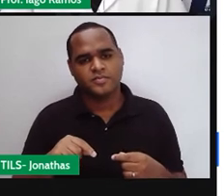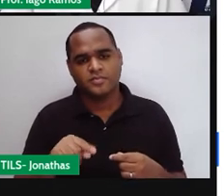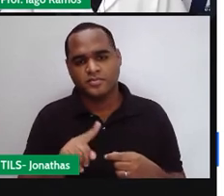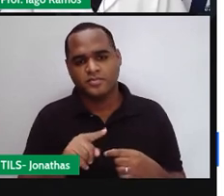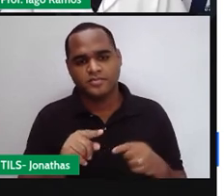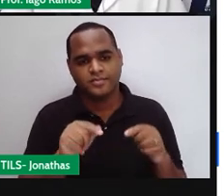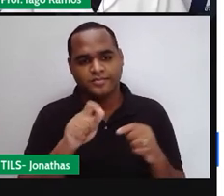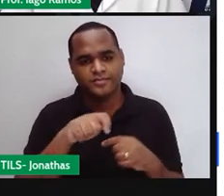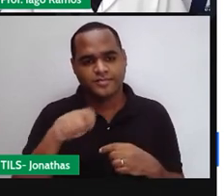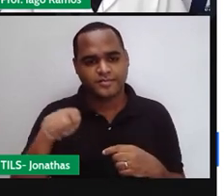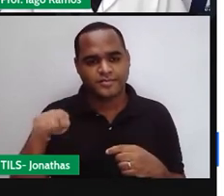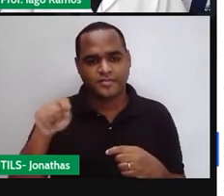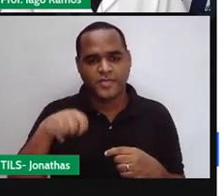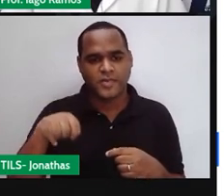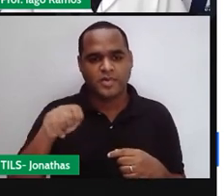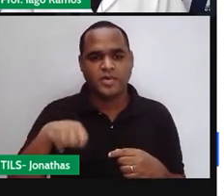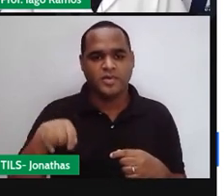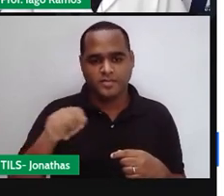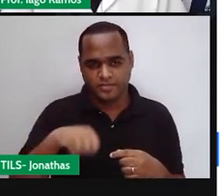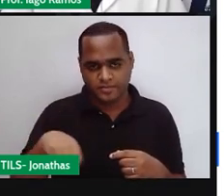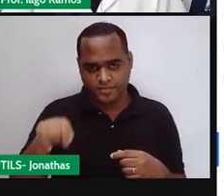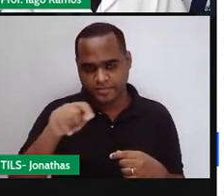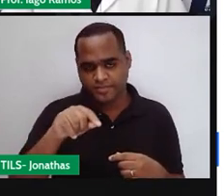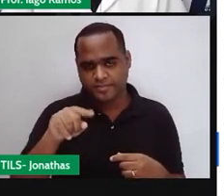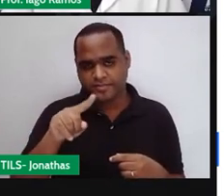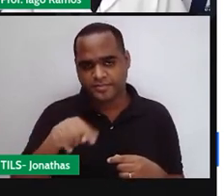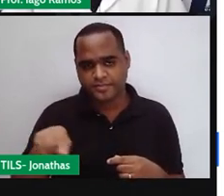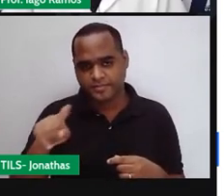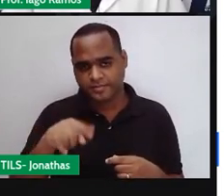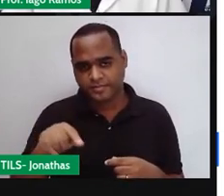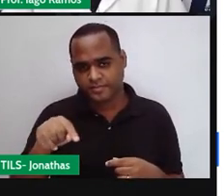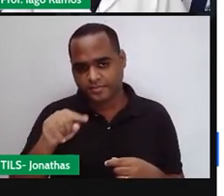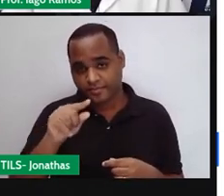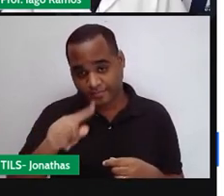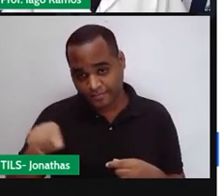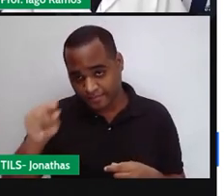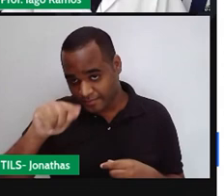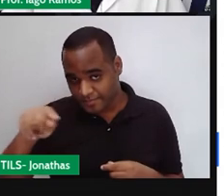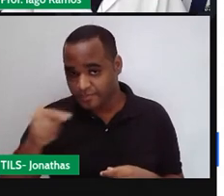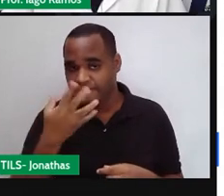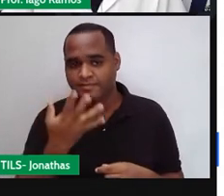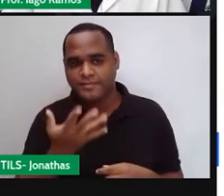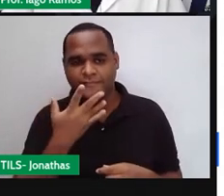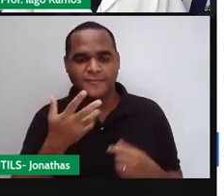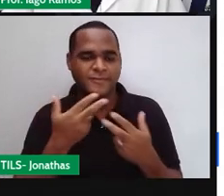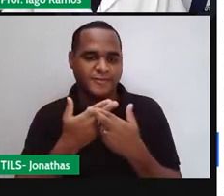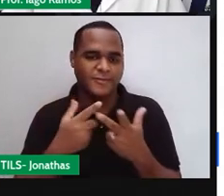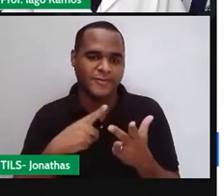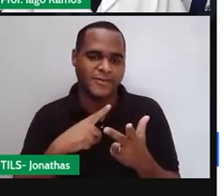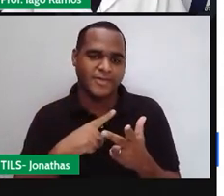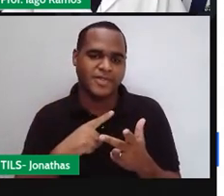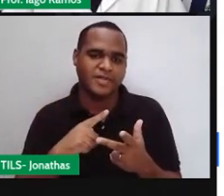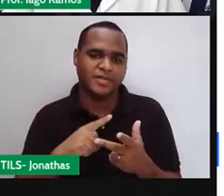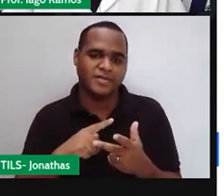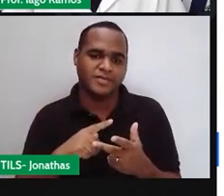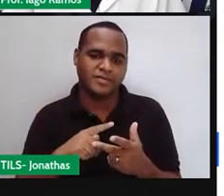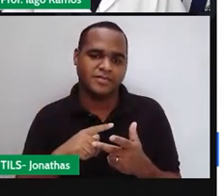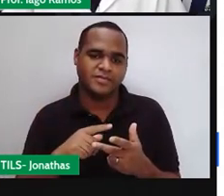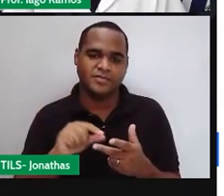E aí você pode, ó, pegar aqui canetinhas, ó, para poder fazer